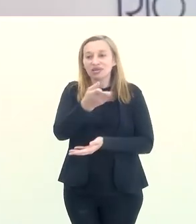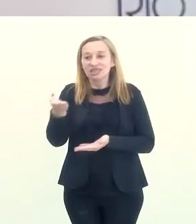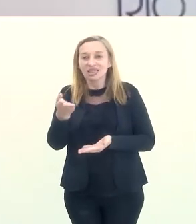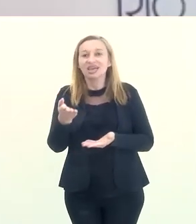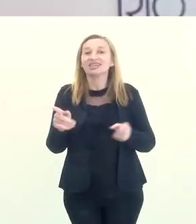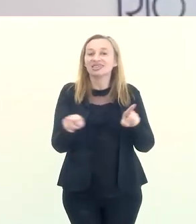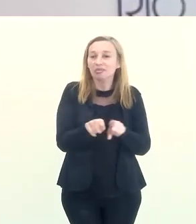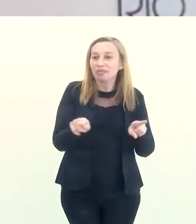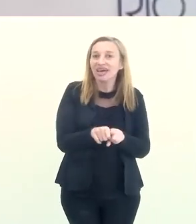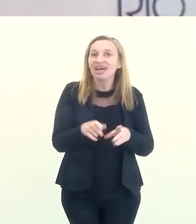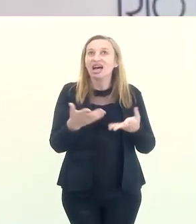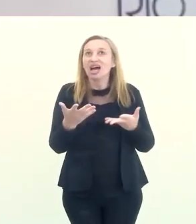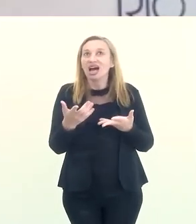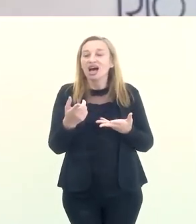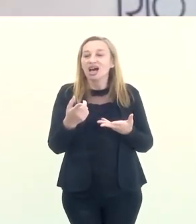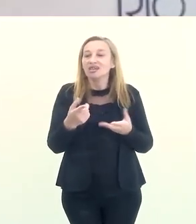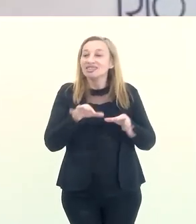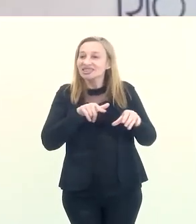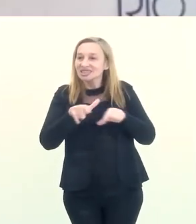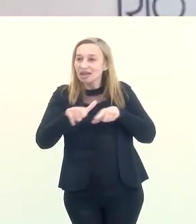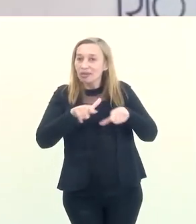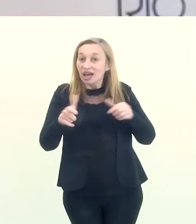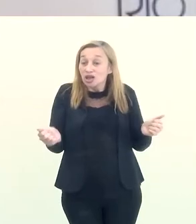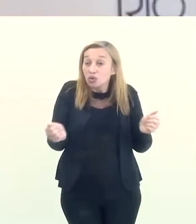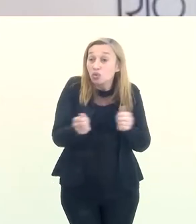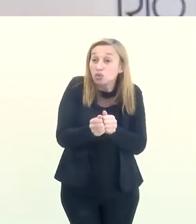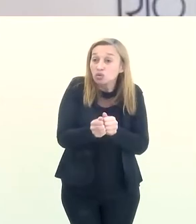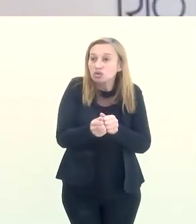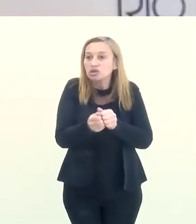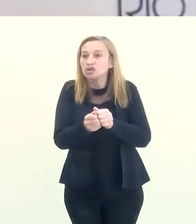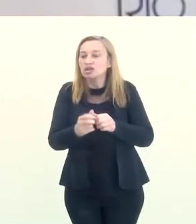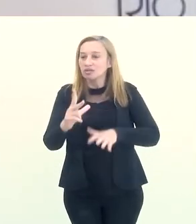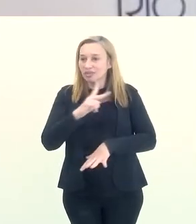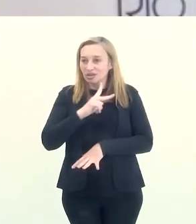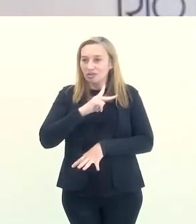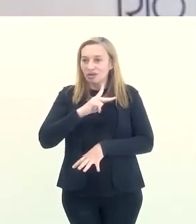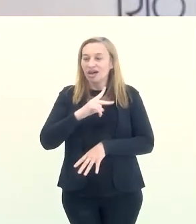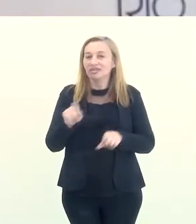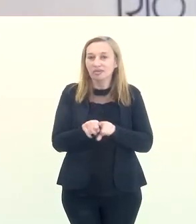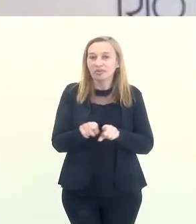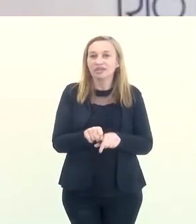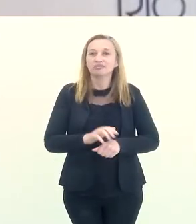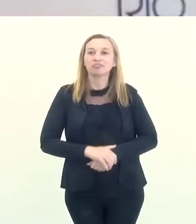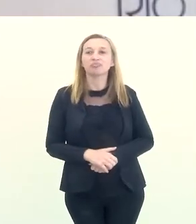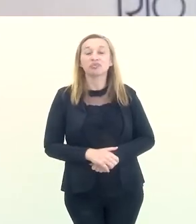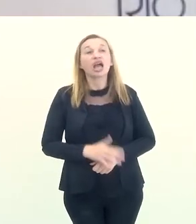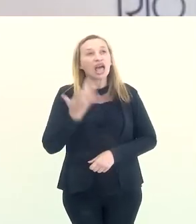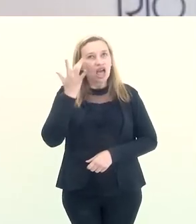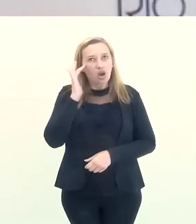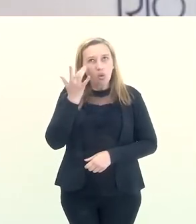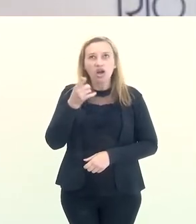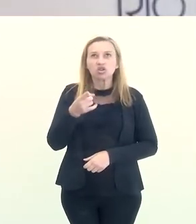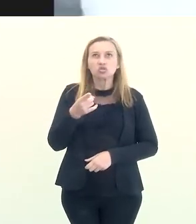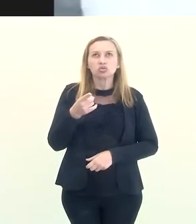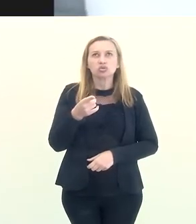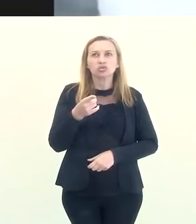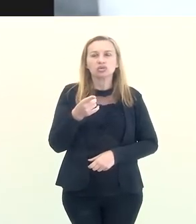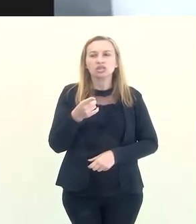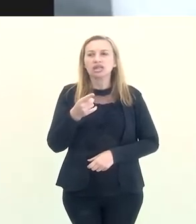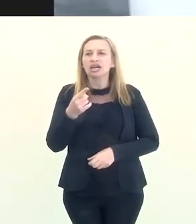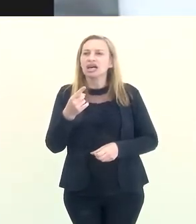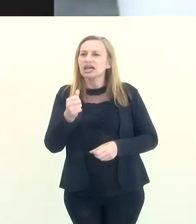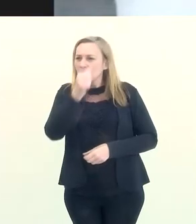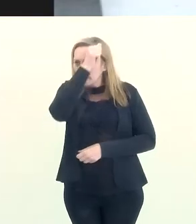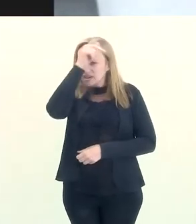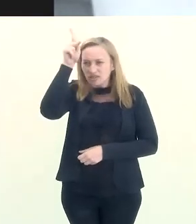conceder para vocês, a expectativa também é que isso seja trabalhado em conjunto com a iniciativa privada. Eu acho que